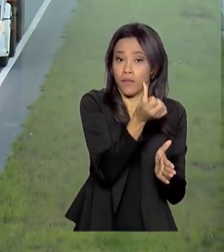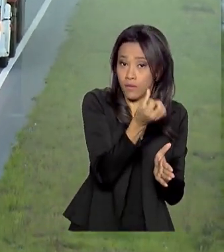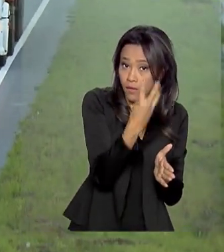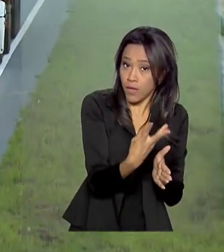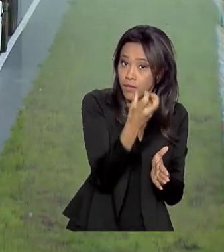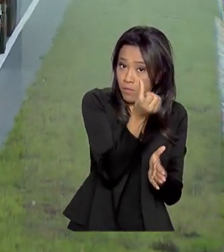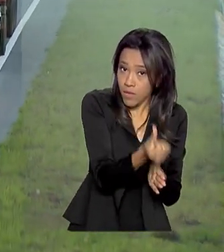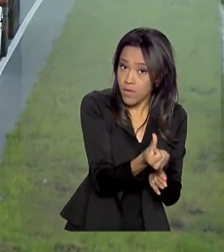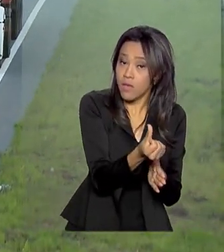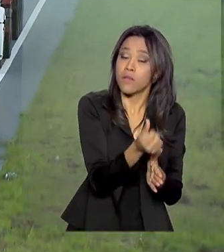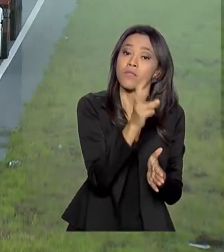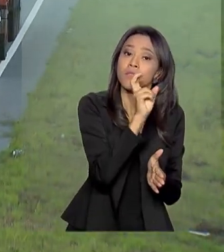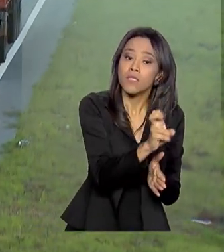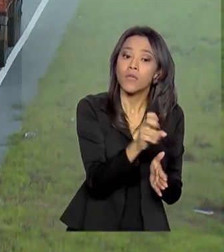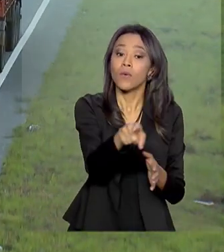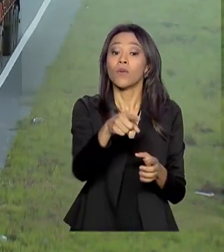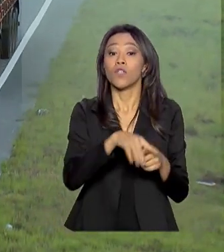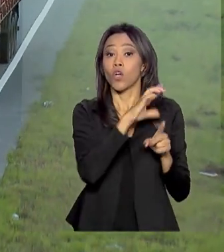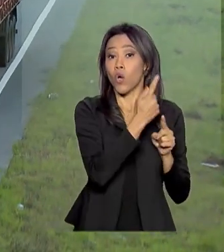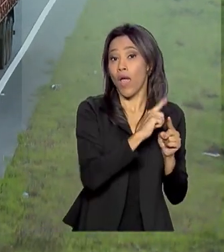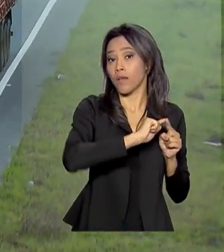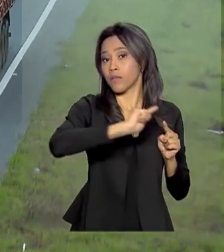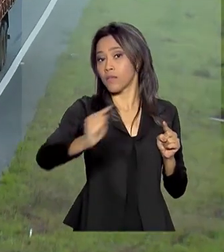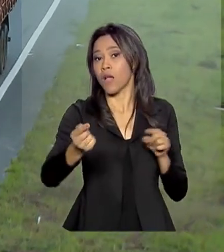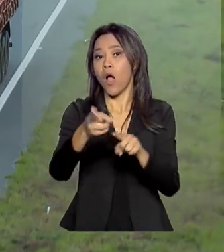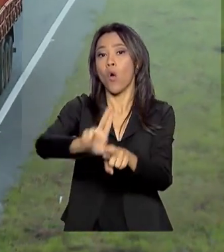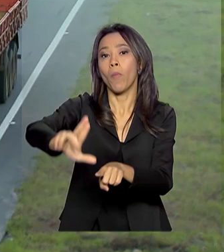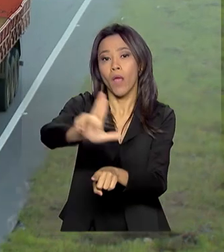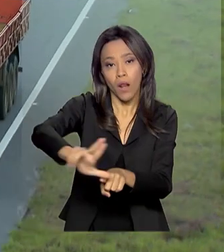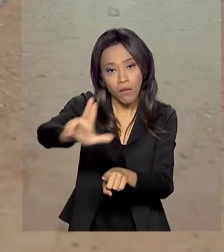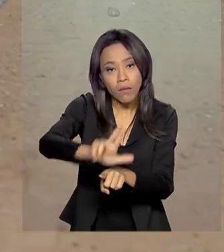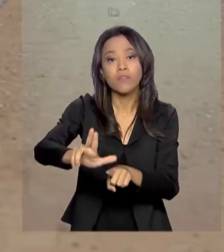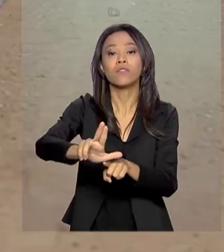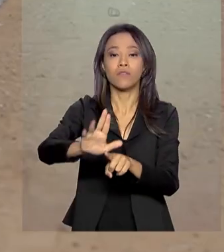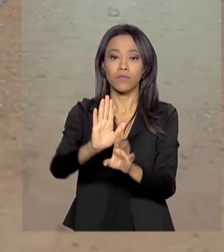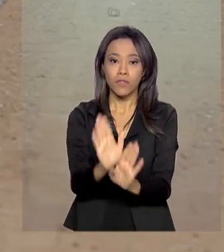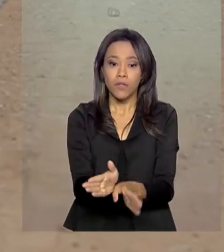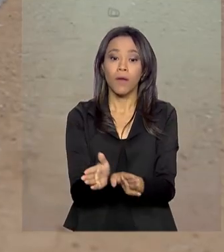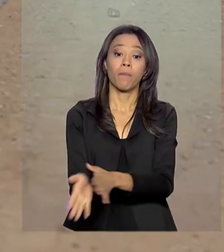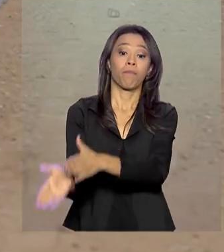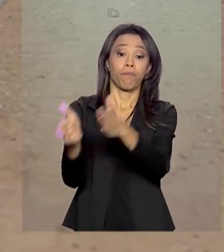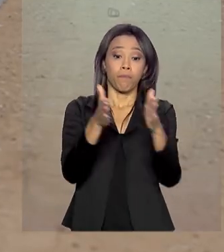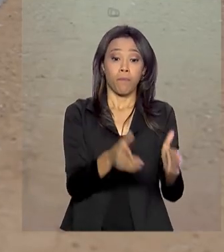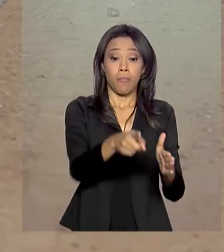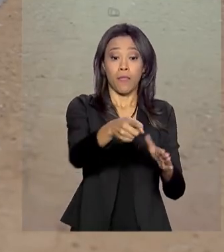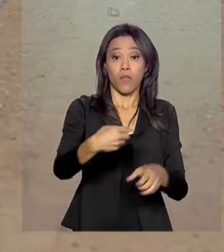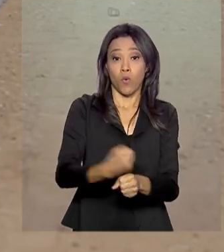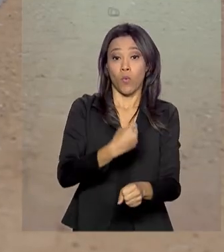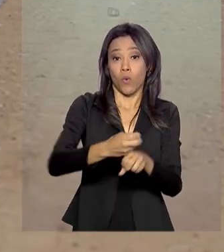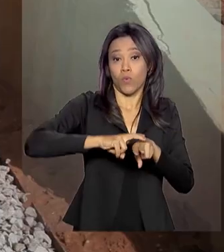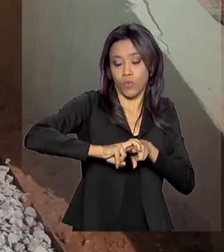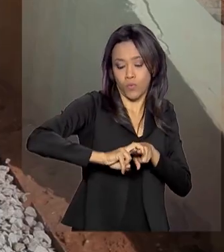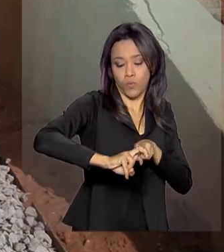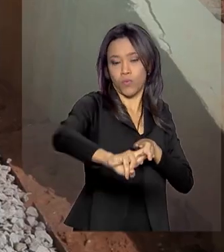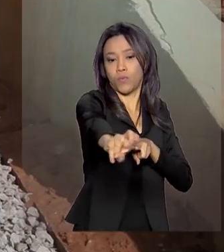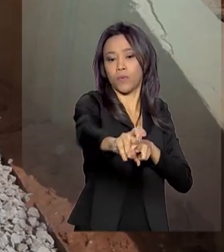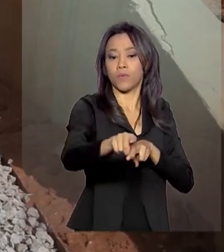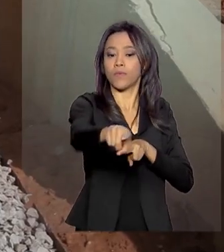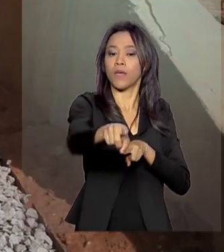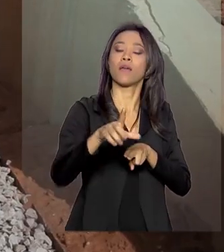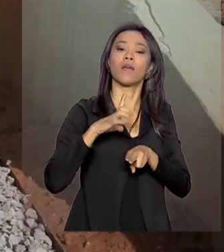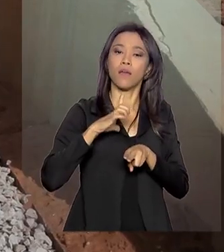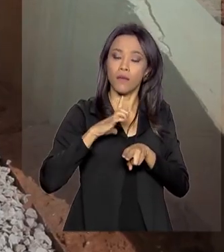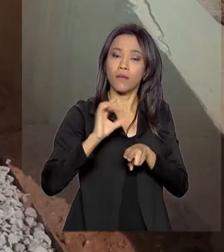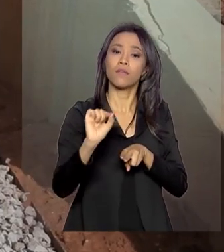que ligam Jatai, em Goiás, a Uberlândia, em Minas Gerais. No trilho das concessões, também está o trecho da